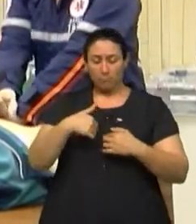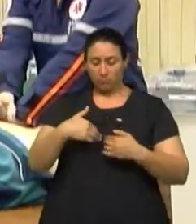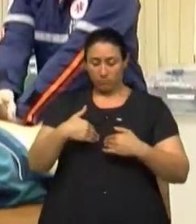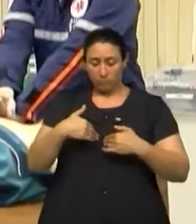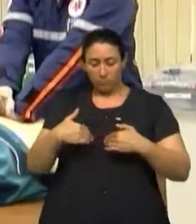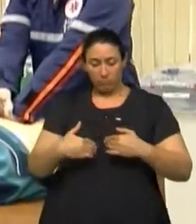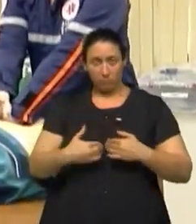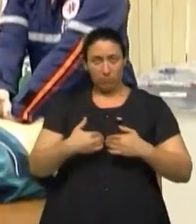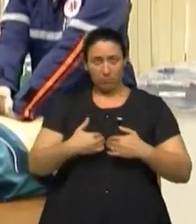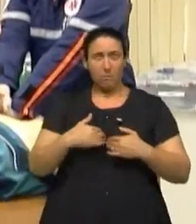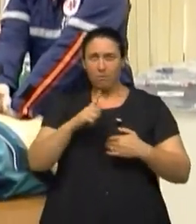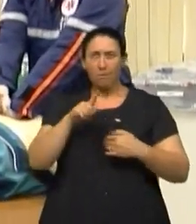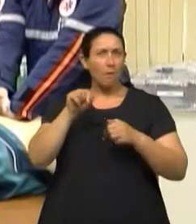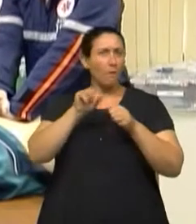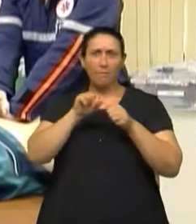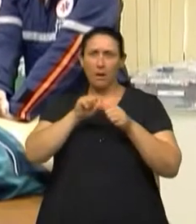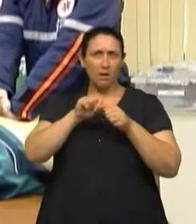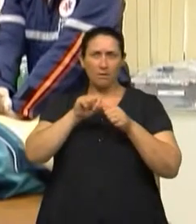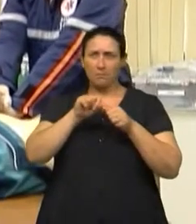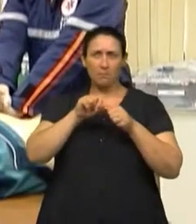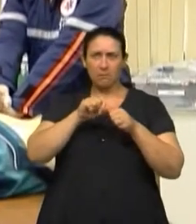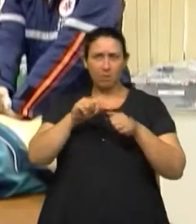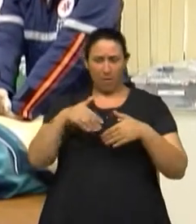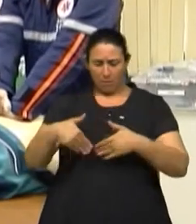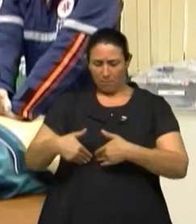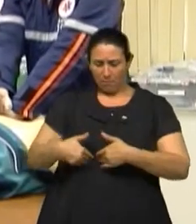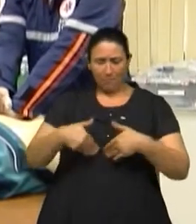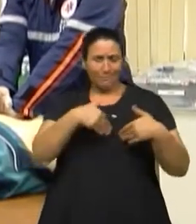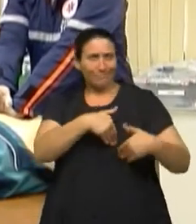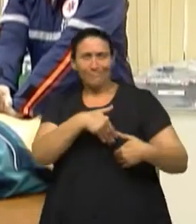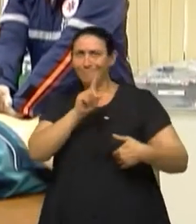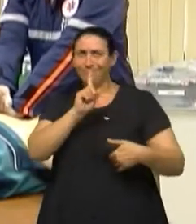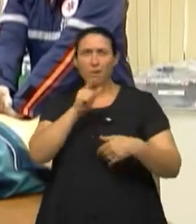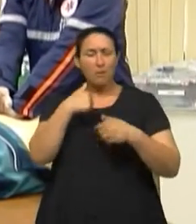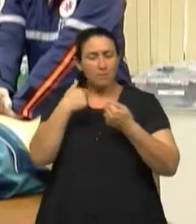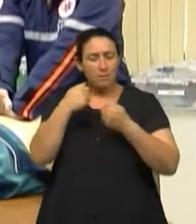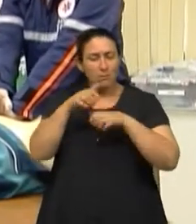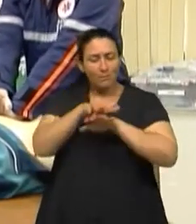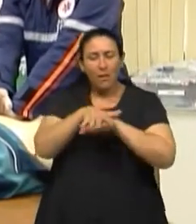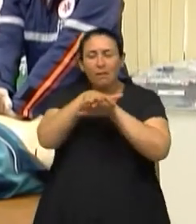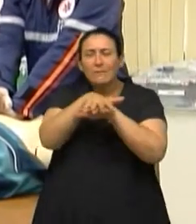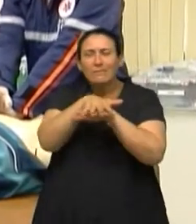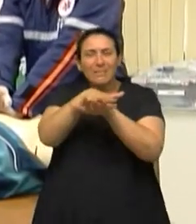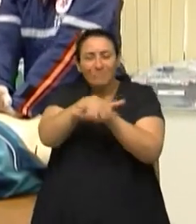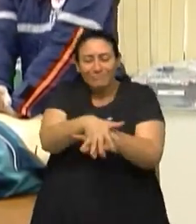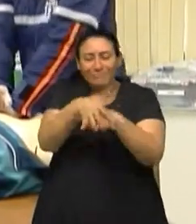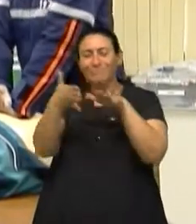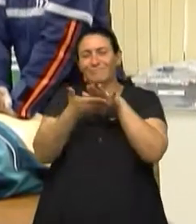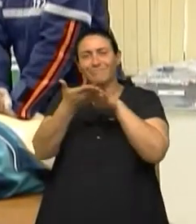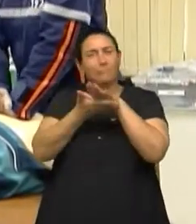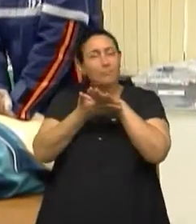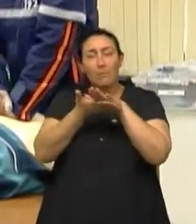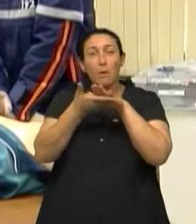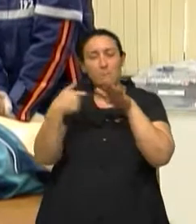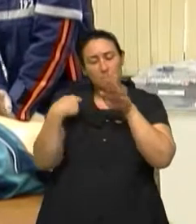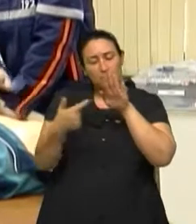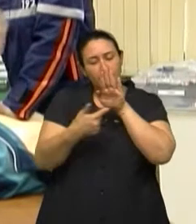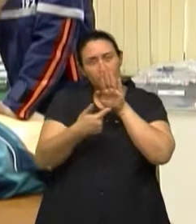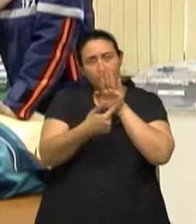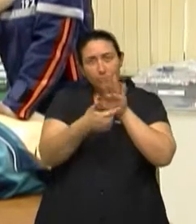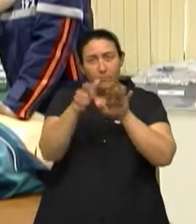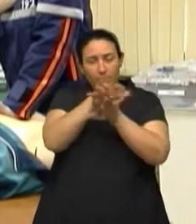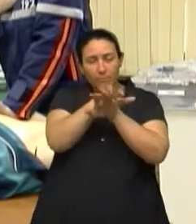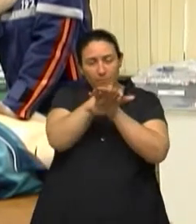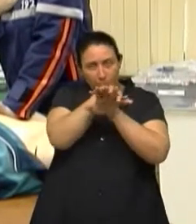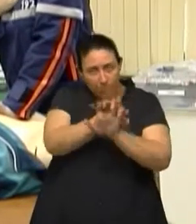Então, eu não faço uma compressão aqui atrás, porque eu perco força, eu perco fôlego, né? Não tenho fôlego para atender a parada. Então, eu trago